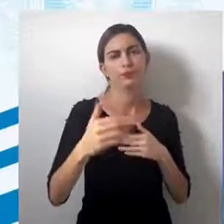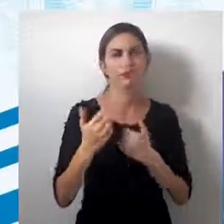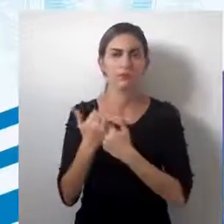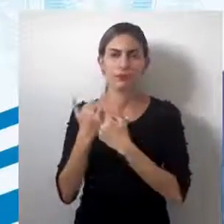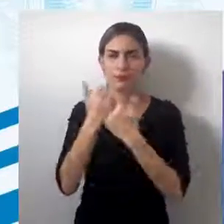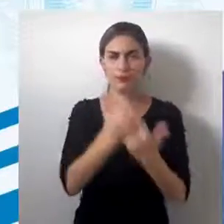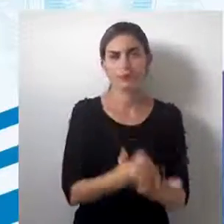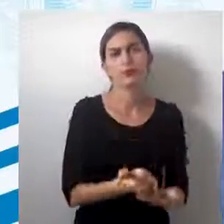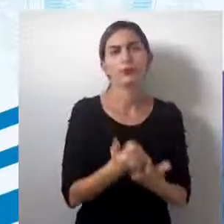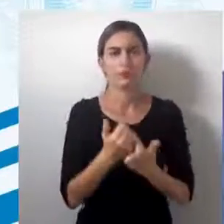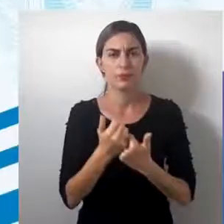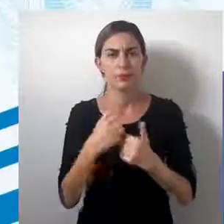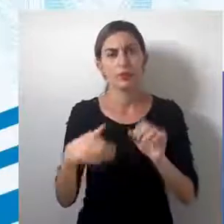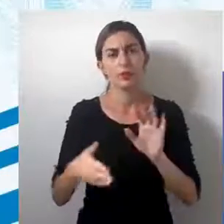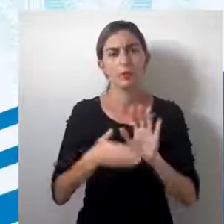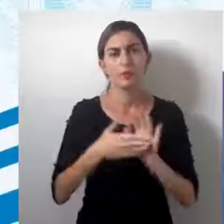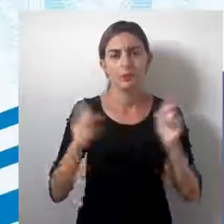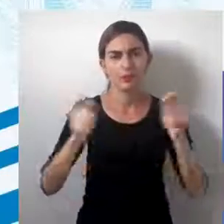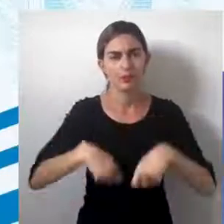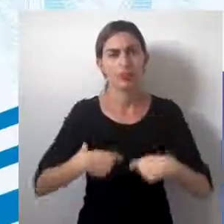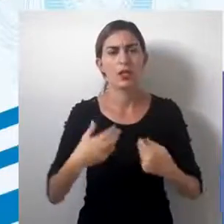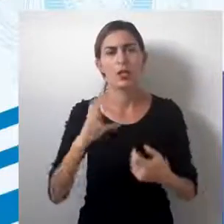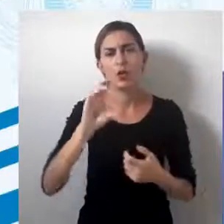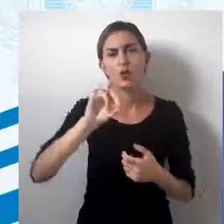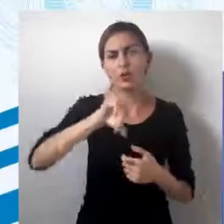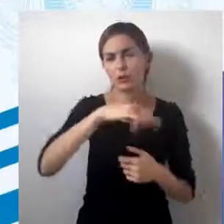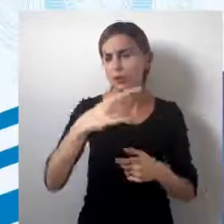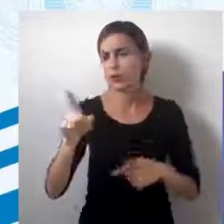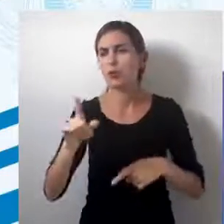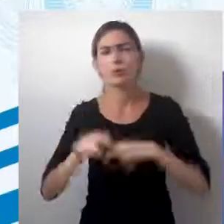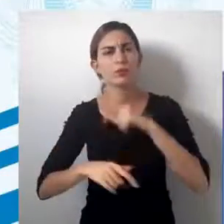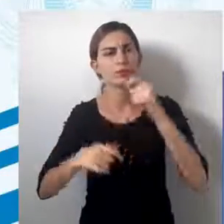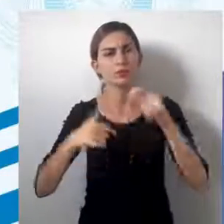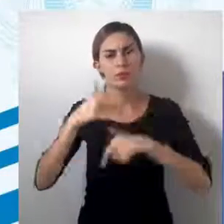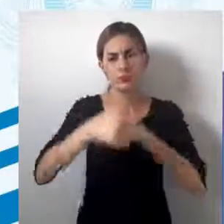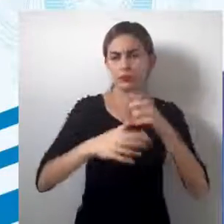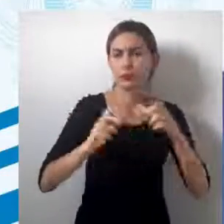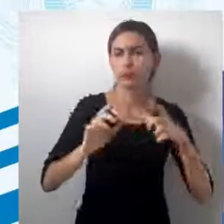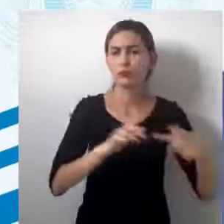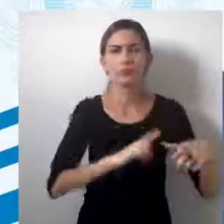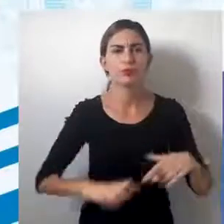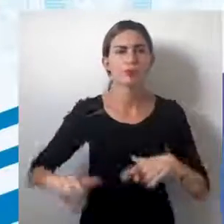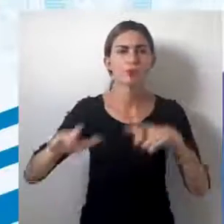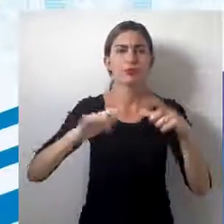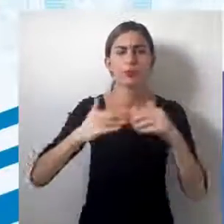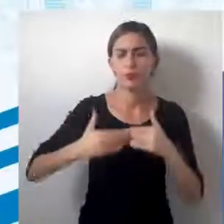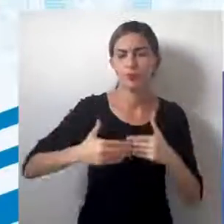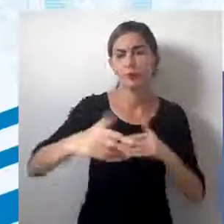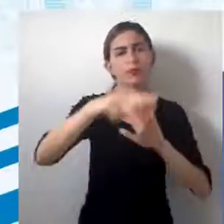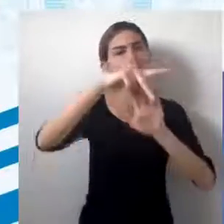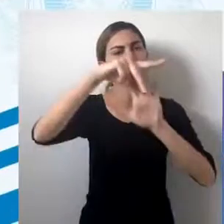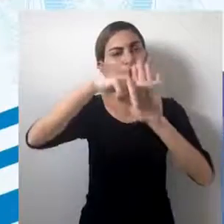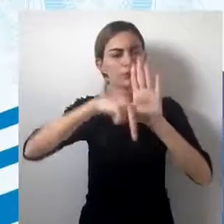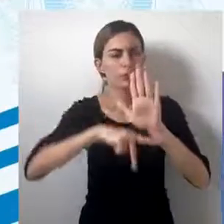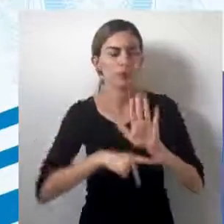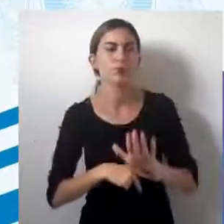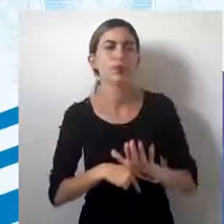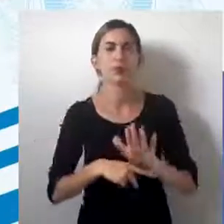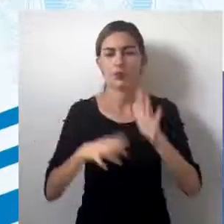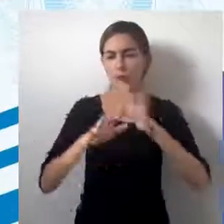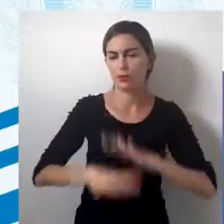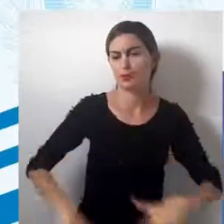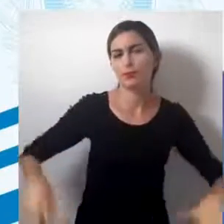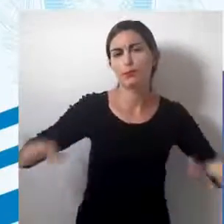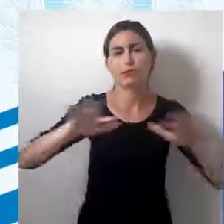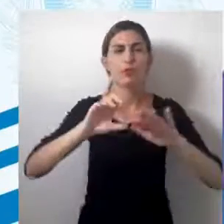representação, nos proporcionar condições de atuar sobre esse espaço, de atuar a partir de um planejamento sobre